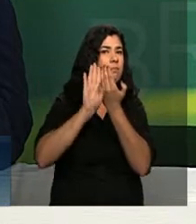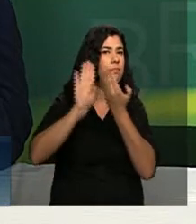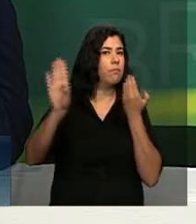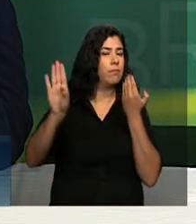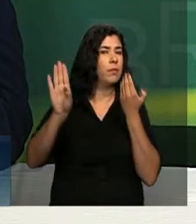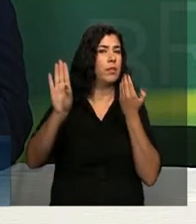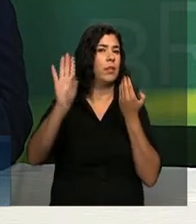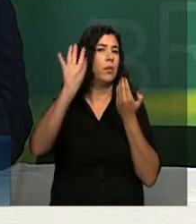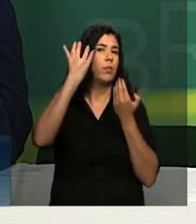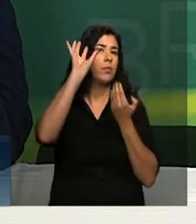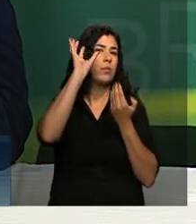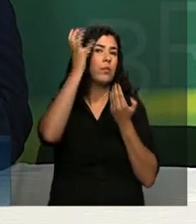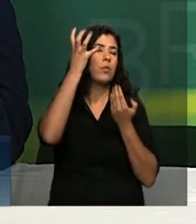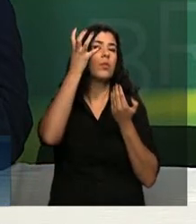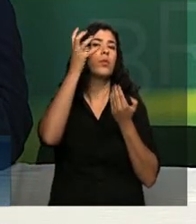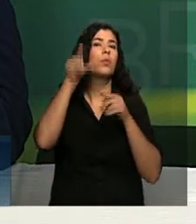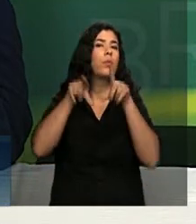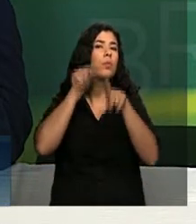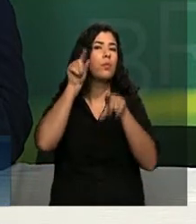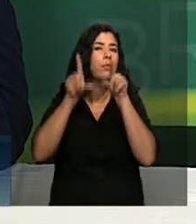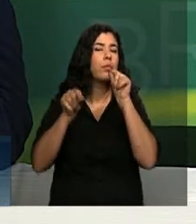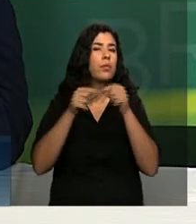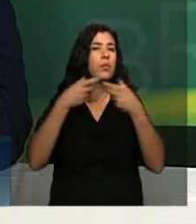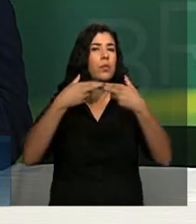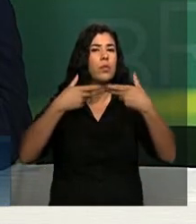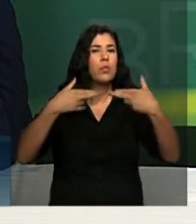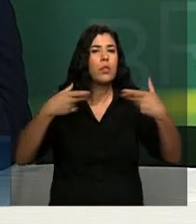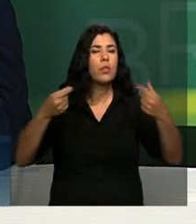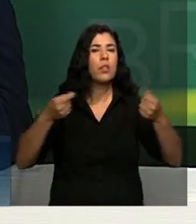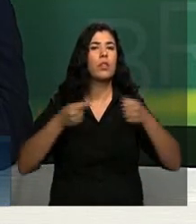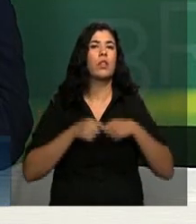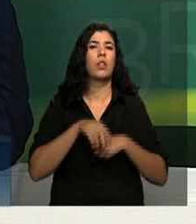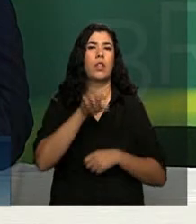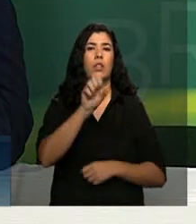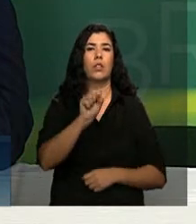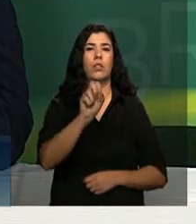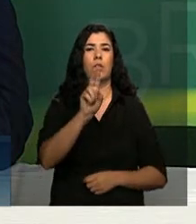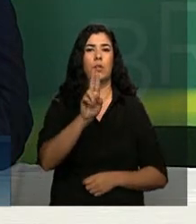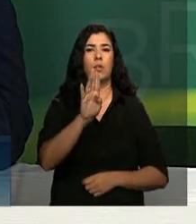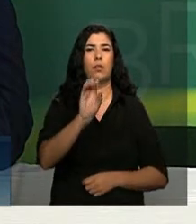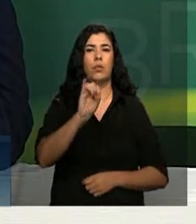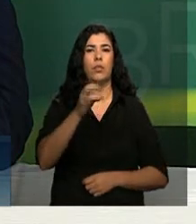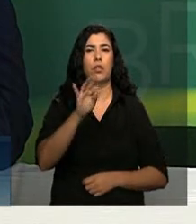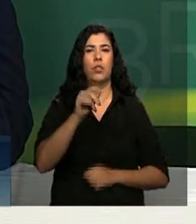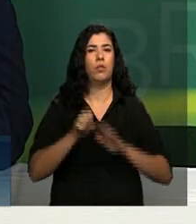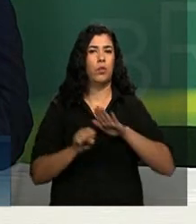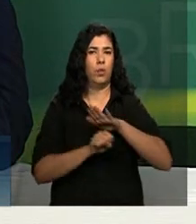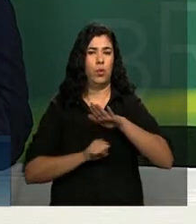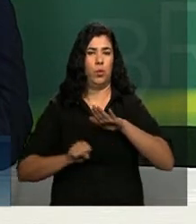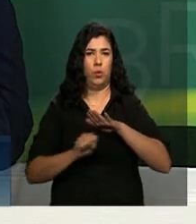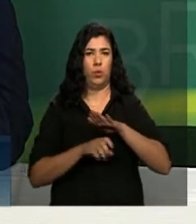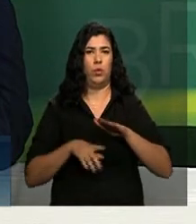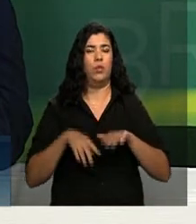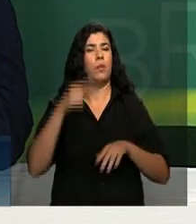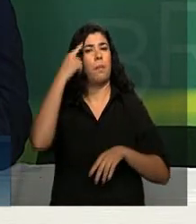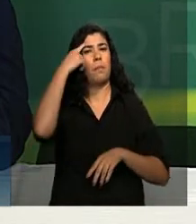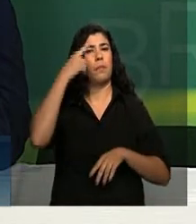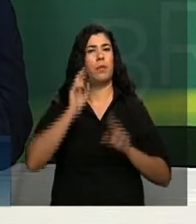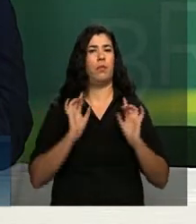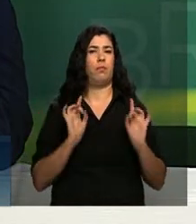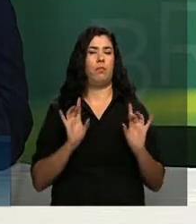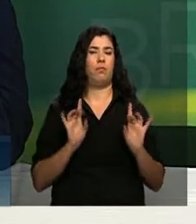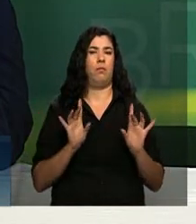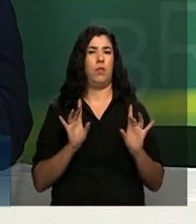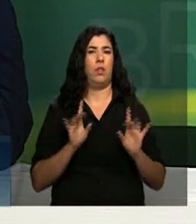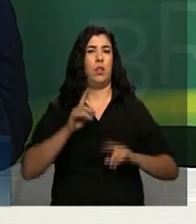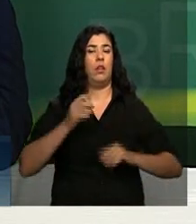as decisões de critérios subjetivos, eu penso que, enquanto gestor, eu acredito nisso. a criação